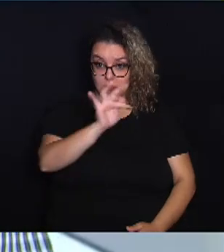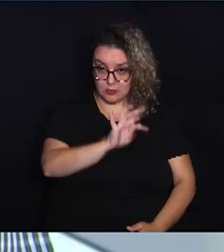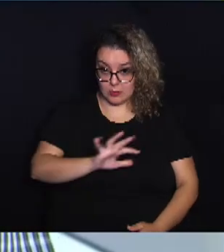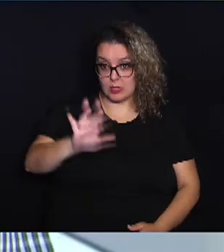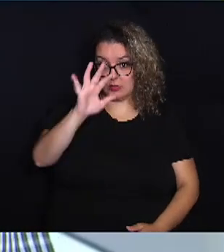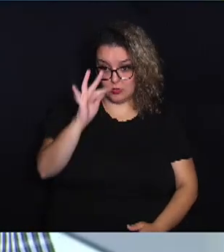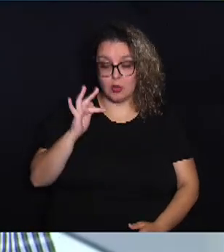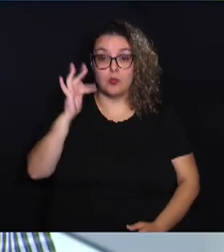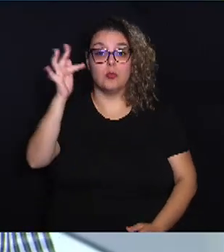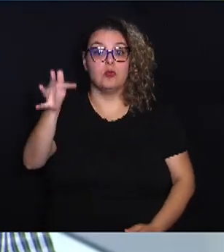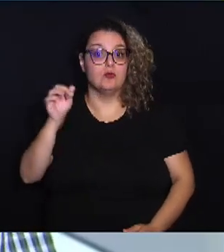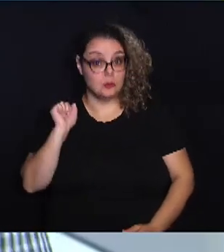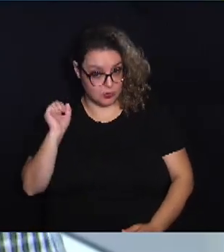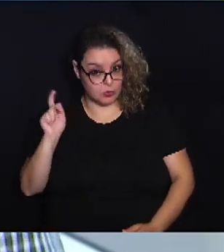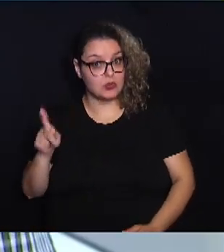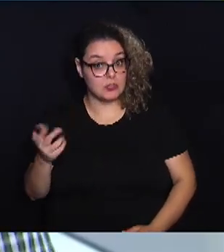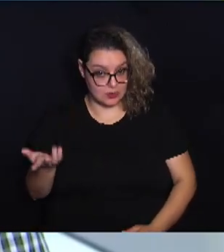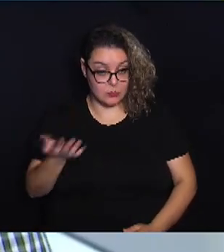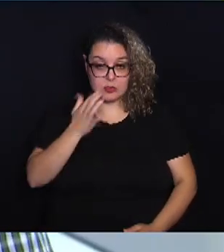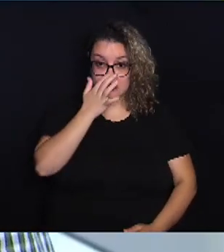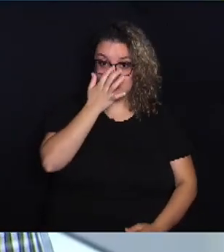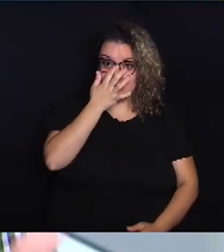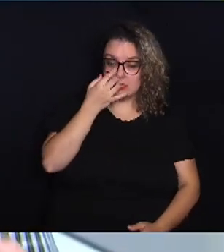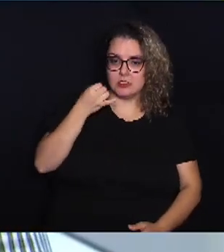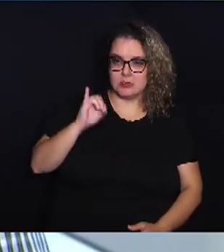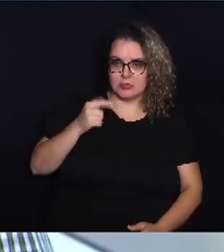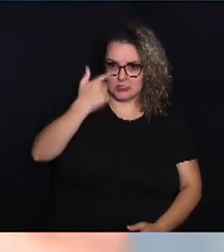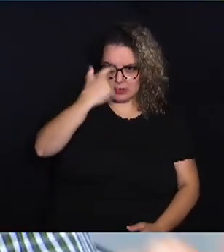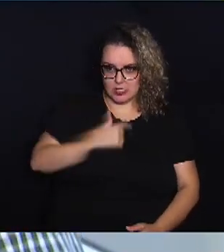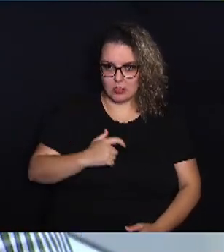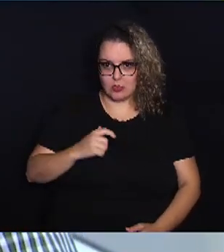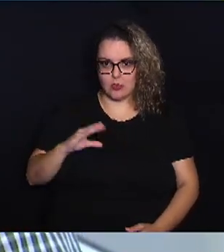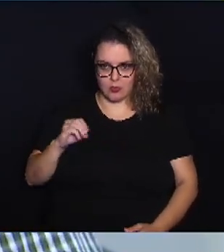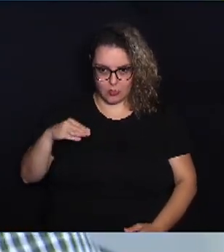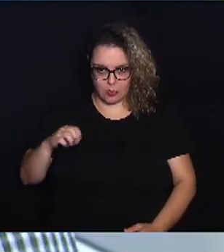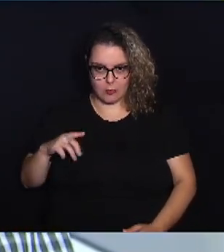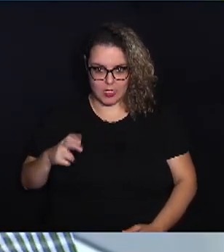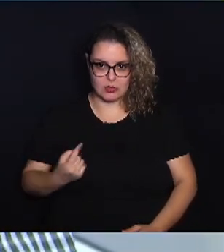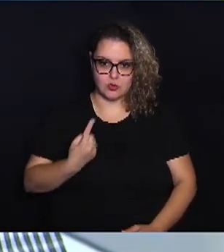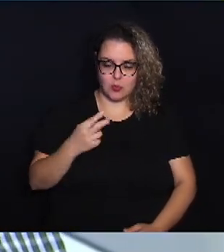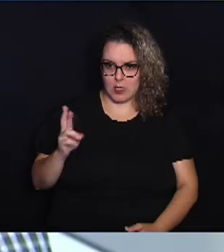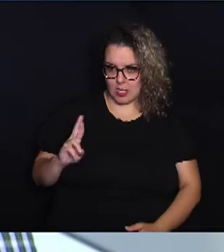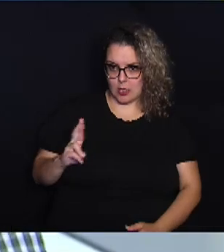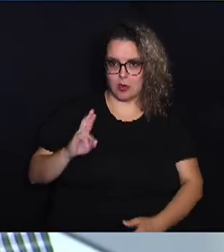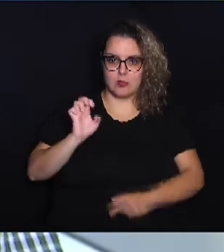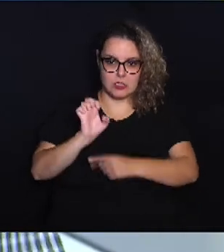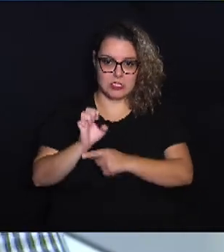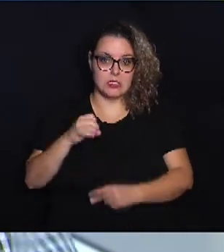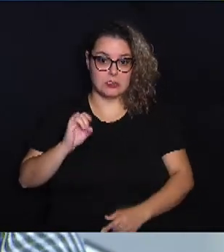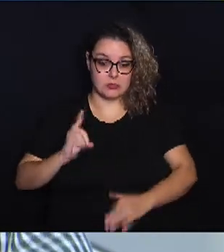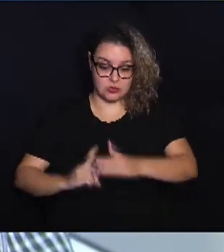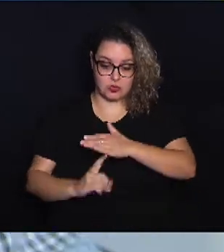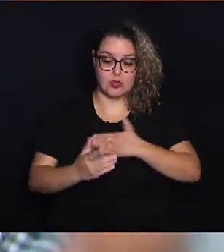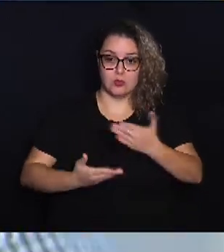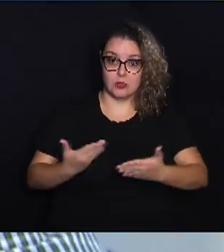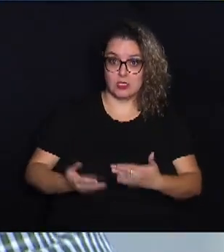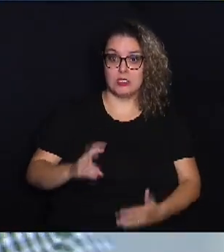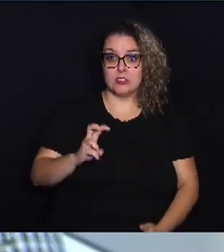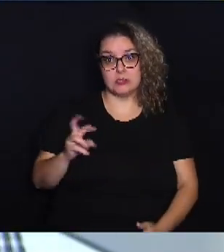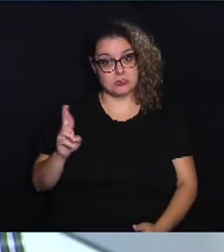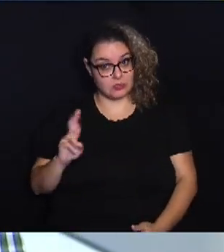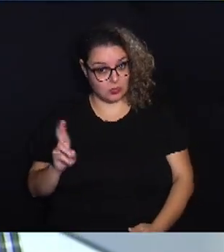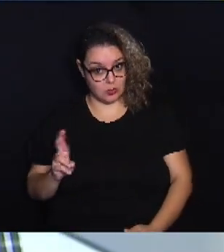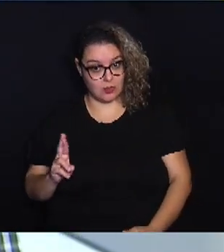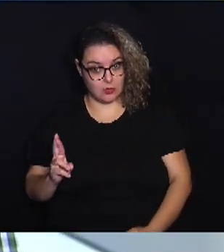futura aposentadoria, né, se eu for comércio R$,00 para o Estado, e se eu for prestador de serviço R 5,00